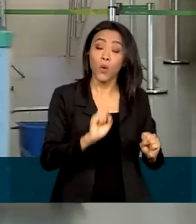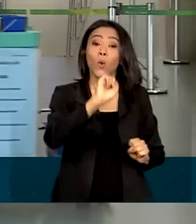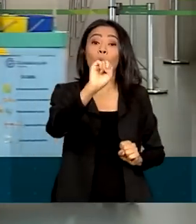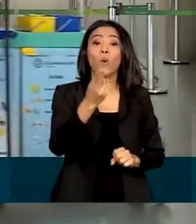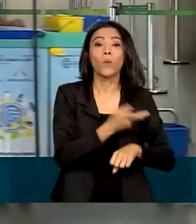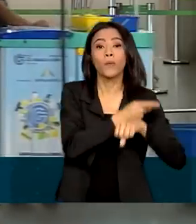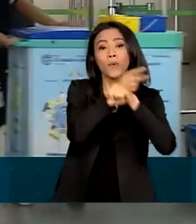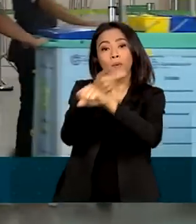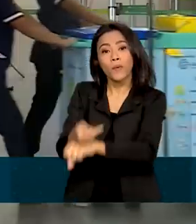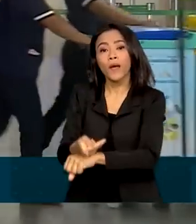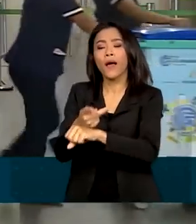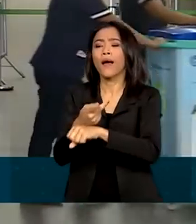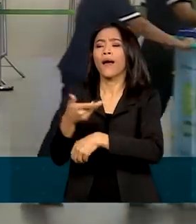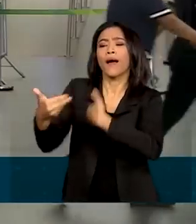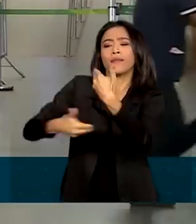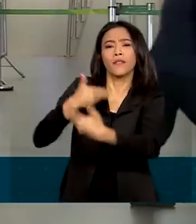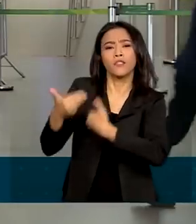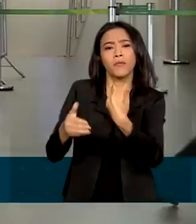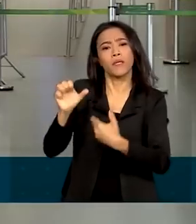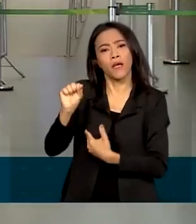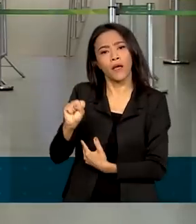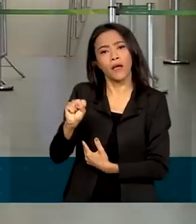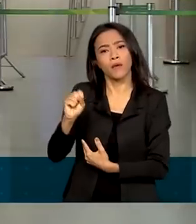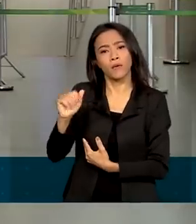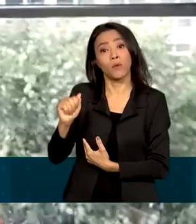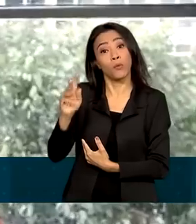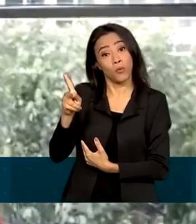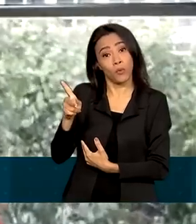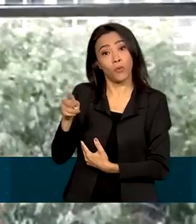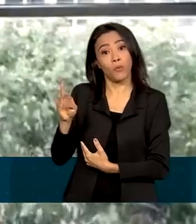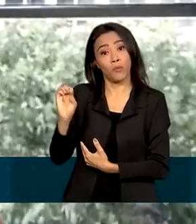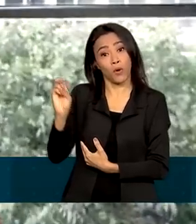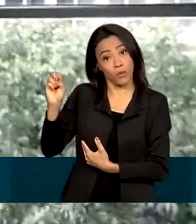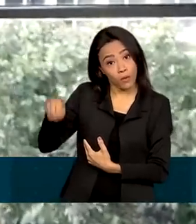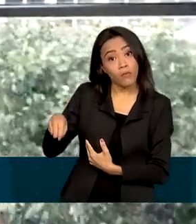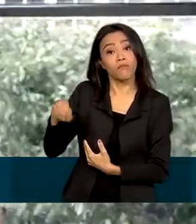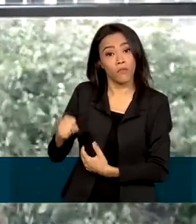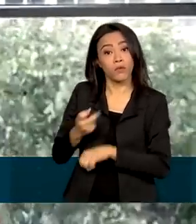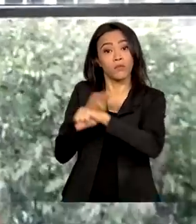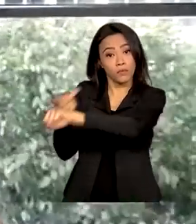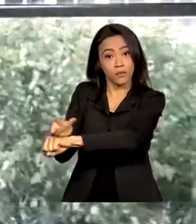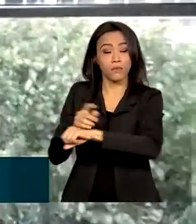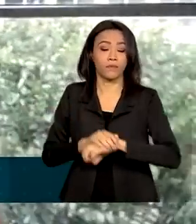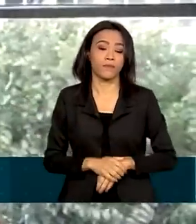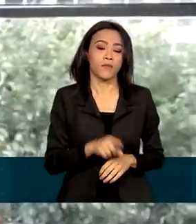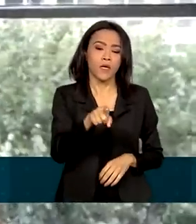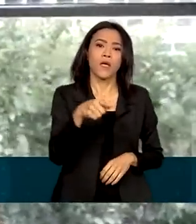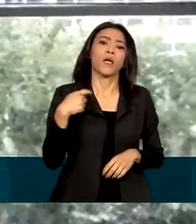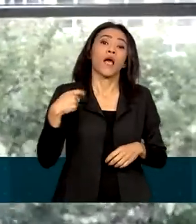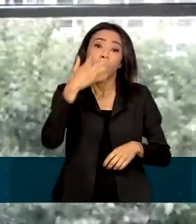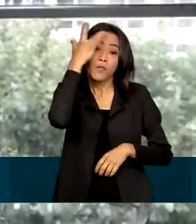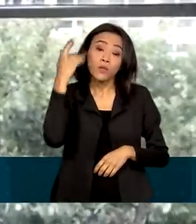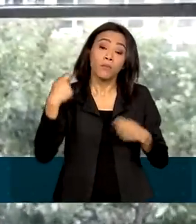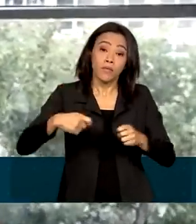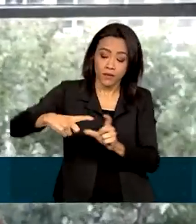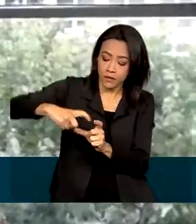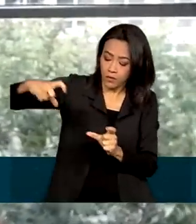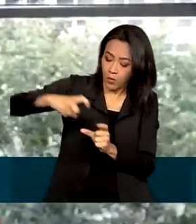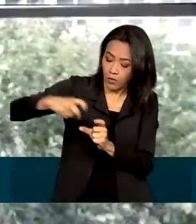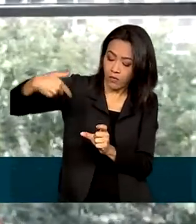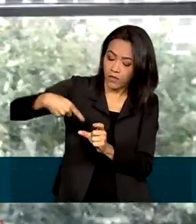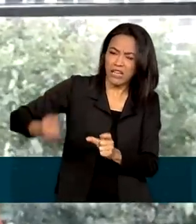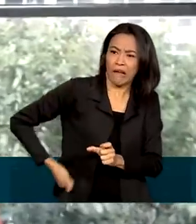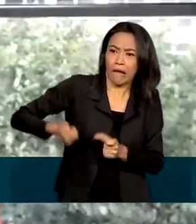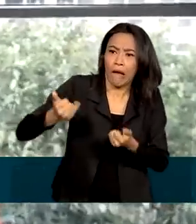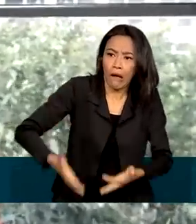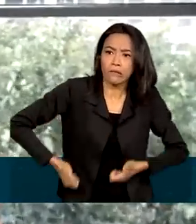serviços de atendimento ao consumidor, como o PROCON. O consumidor deve guardar o comprovante de eventuais gastos que teve